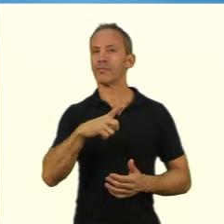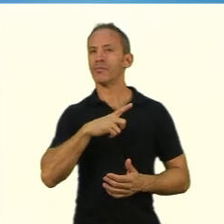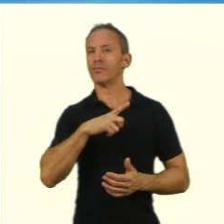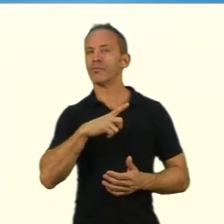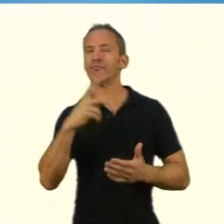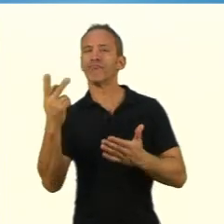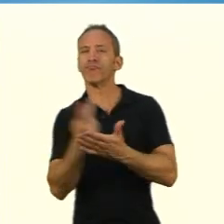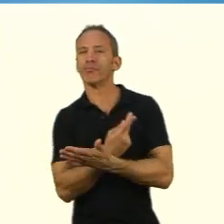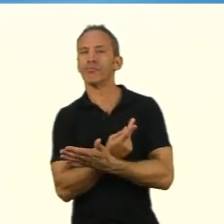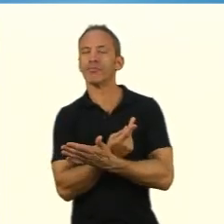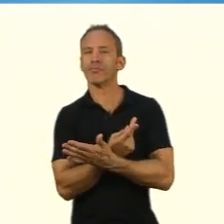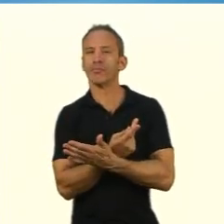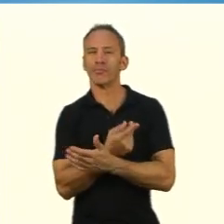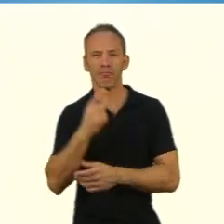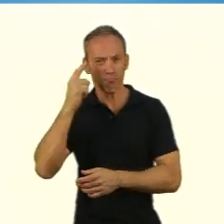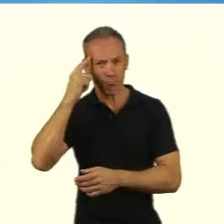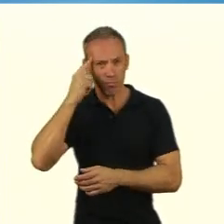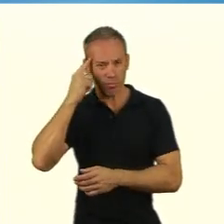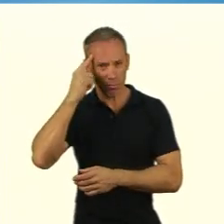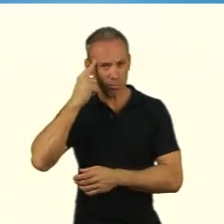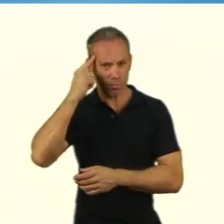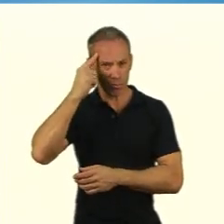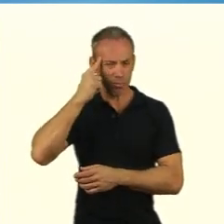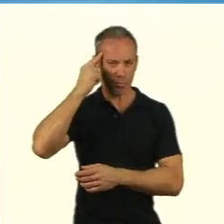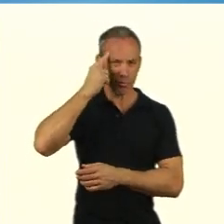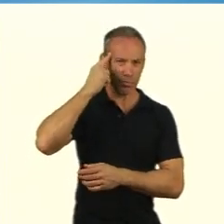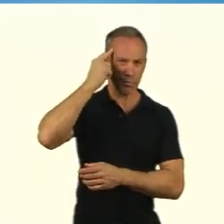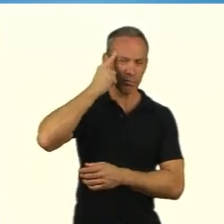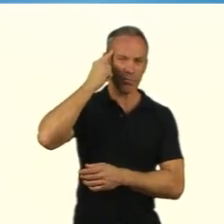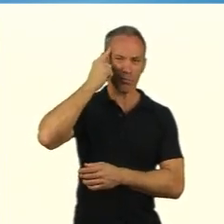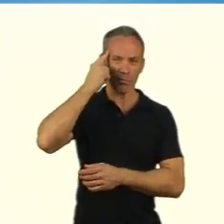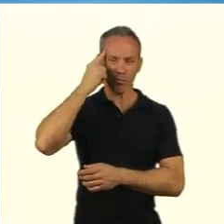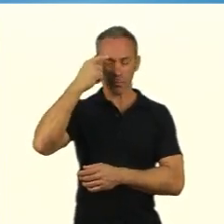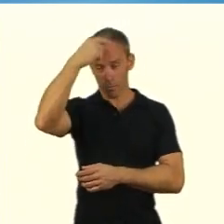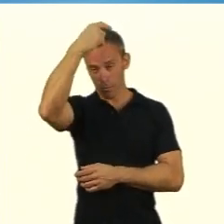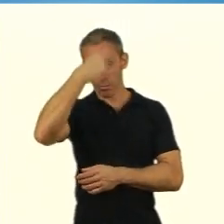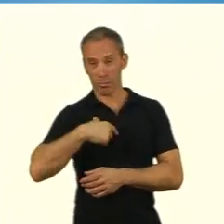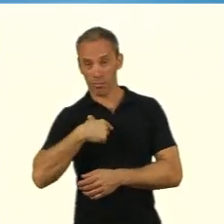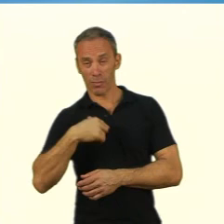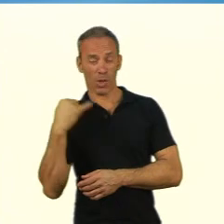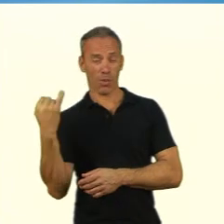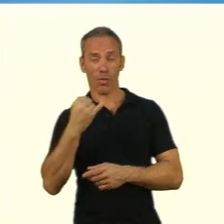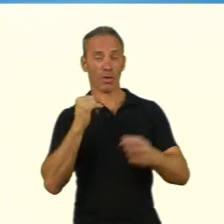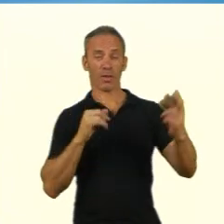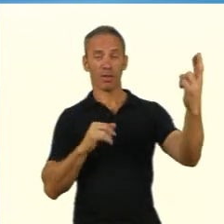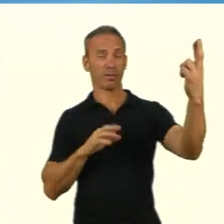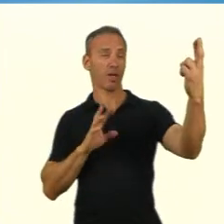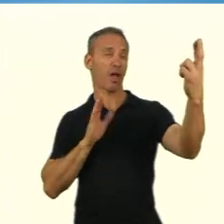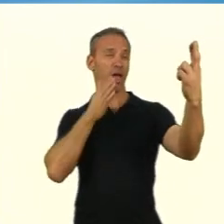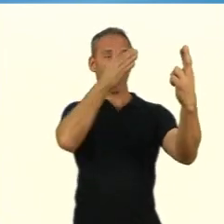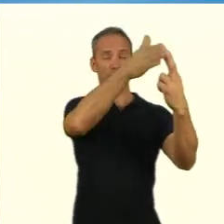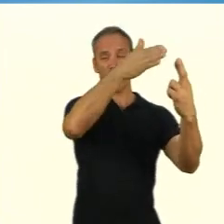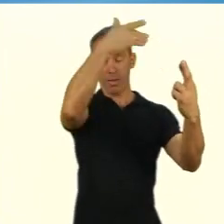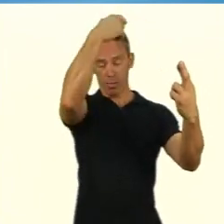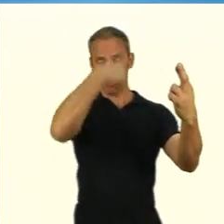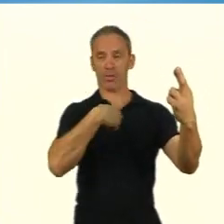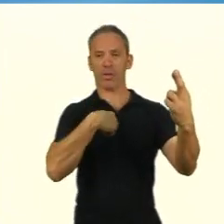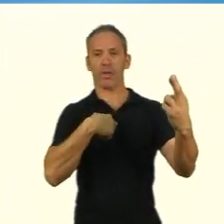você toca num ponto que eu acho de suma importância Paulo que é pensar na importância pessoal